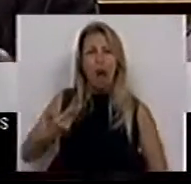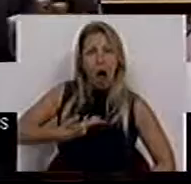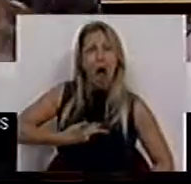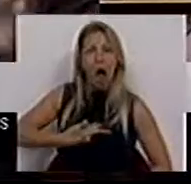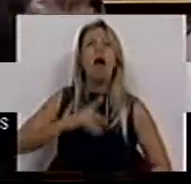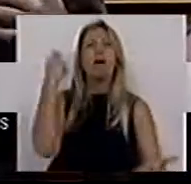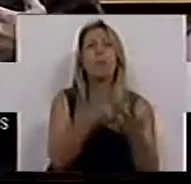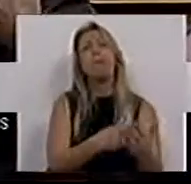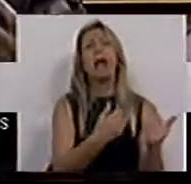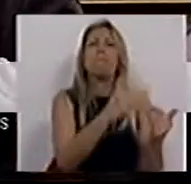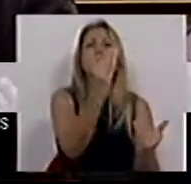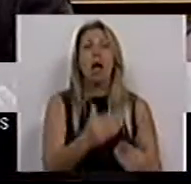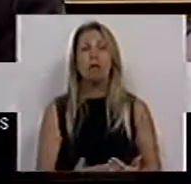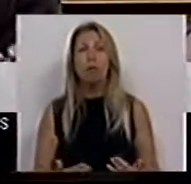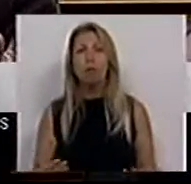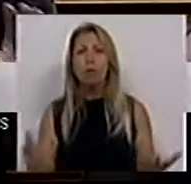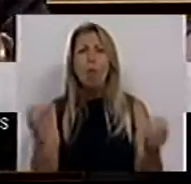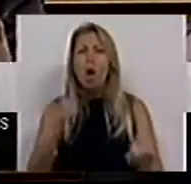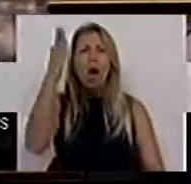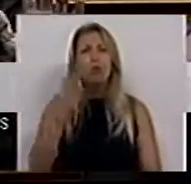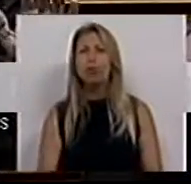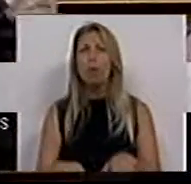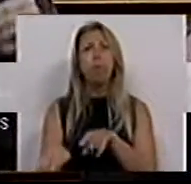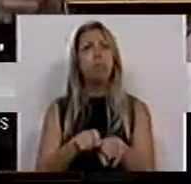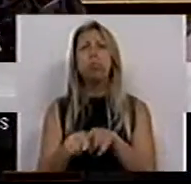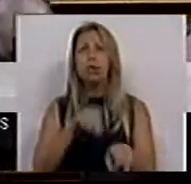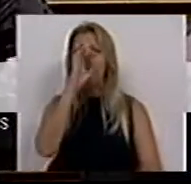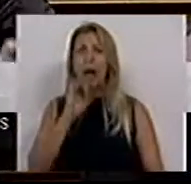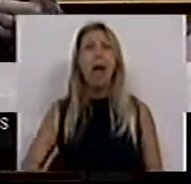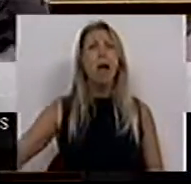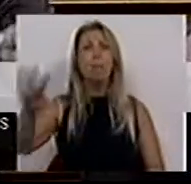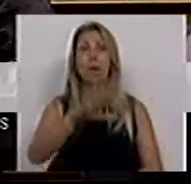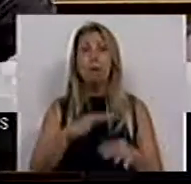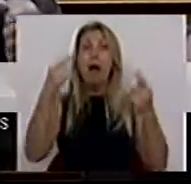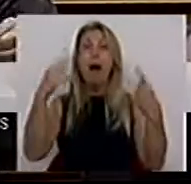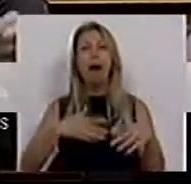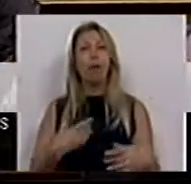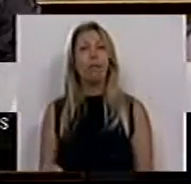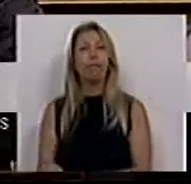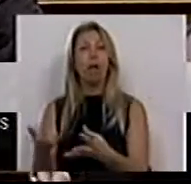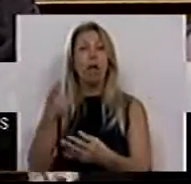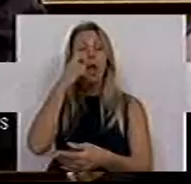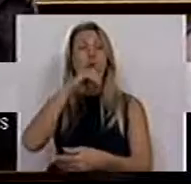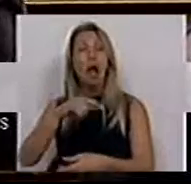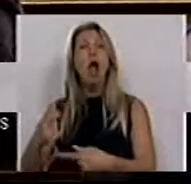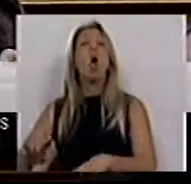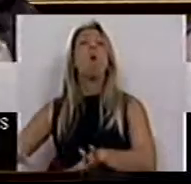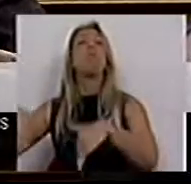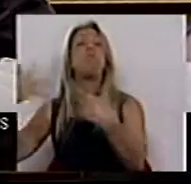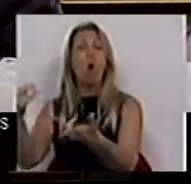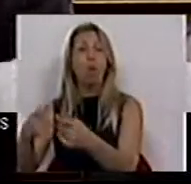justiça política ambiental. Há uma permissividade a quem pode gastar mais, quem pode pagar mais, pode